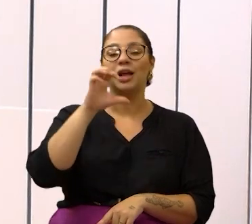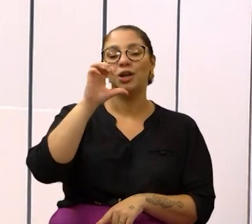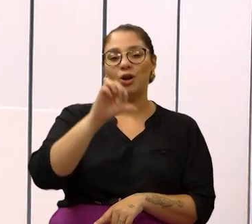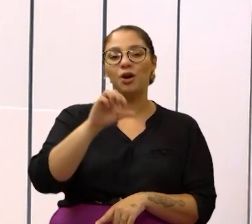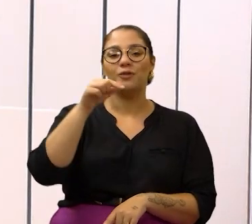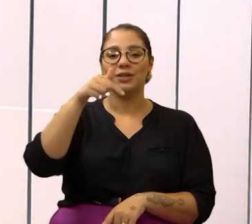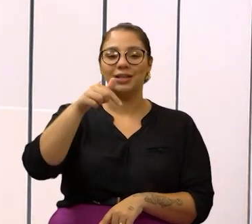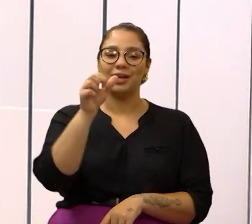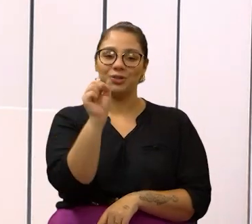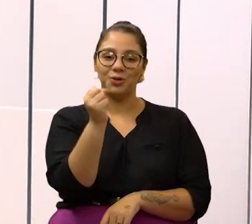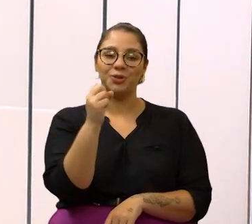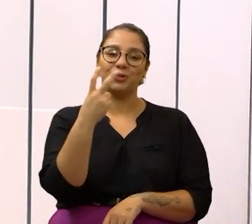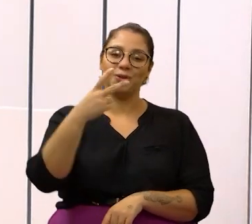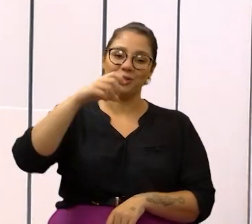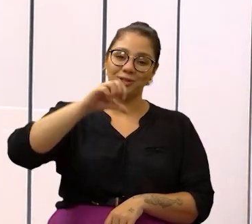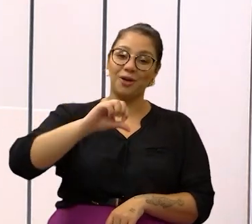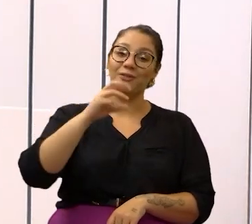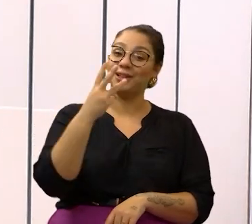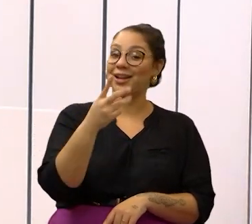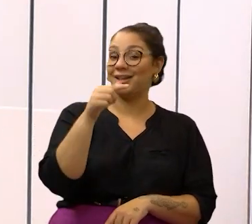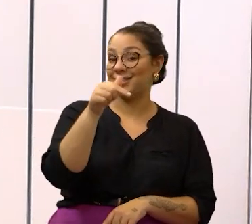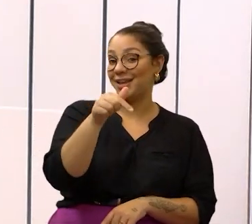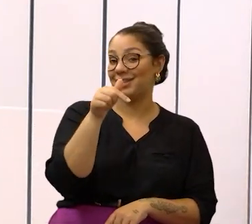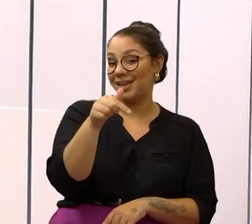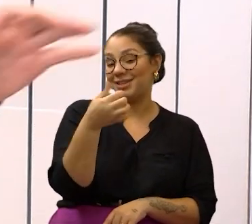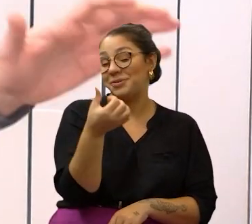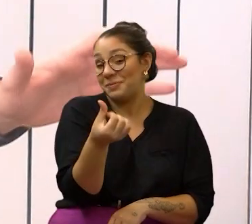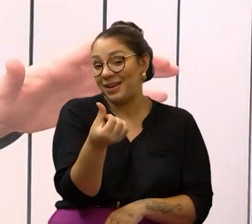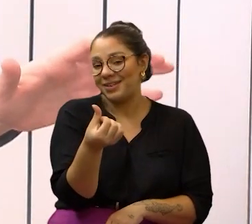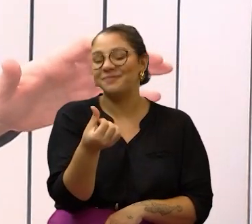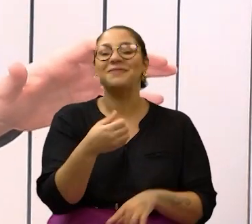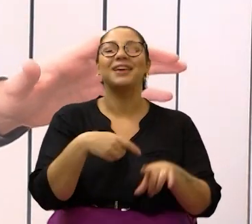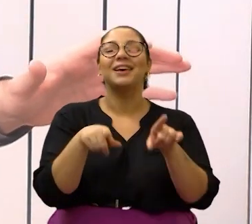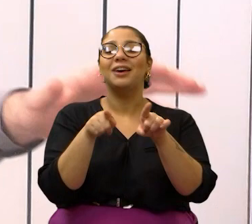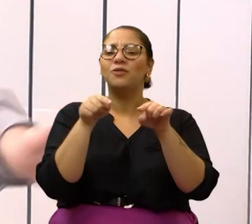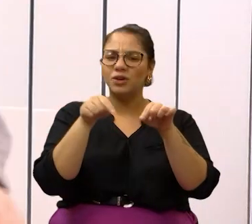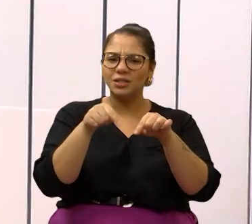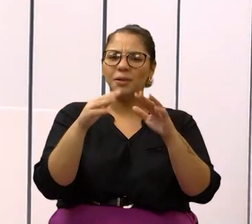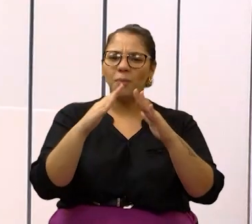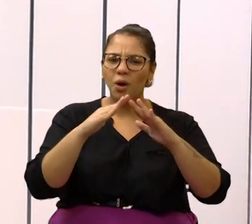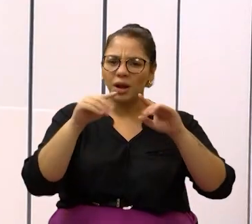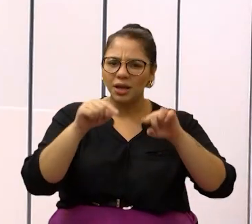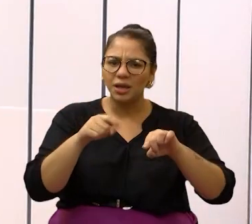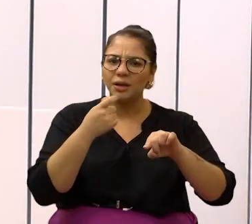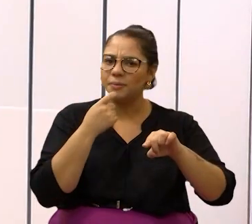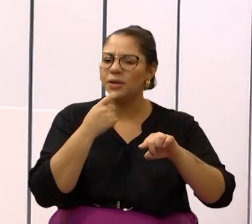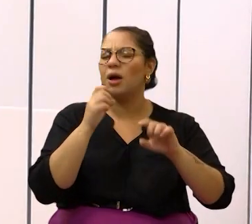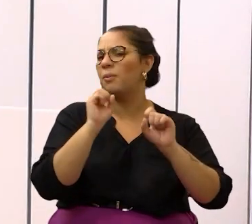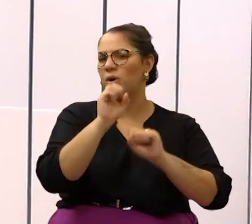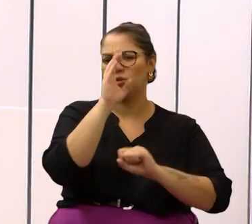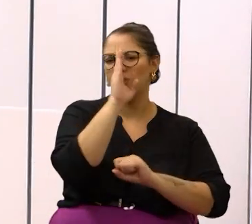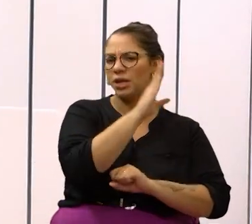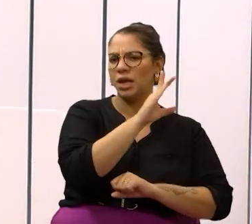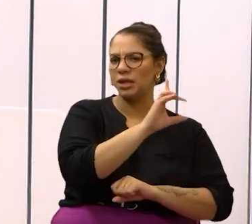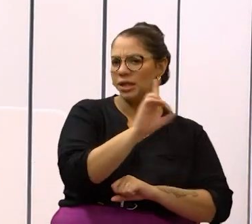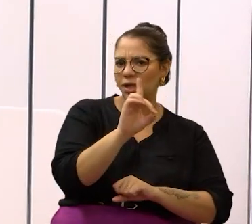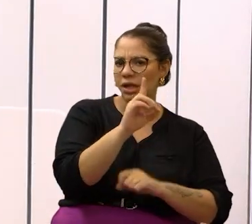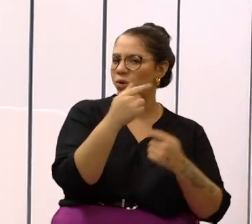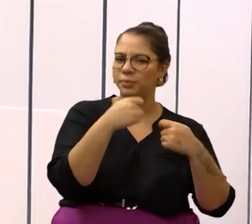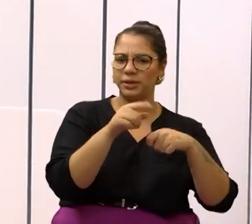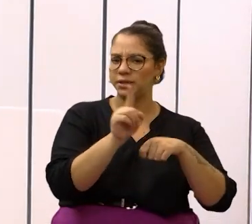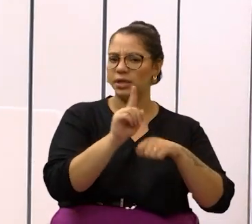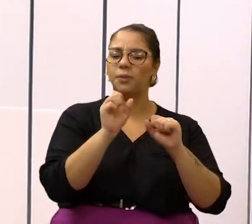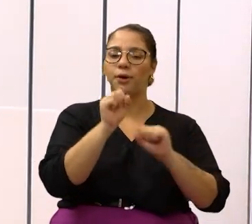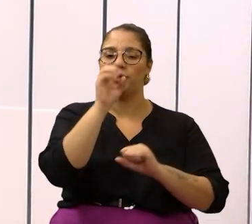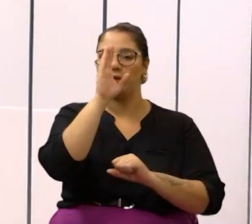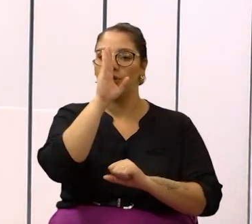978293776. Para você que é de Campinas e região, pode ir direto no número. Ou